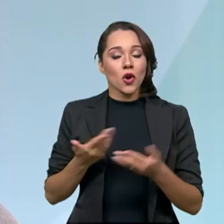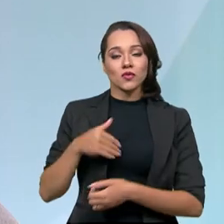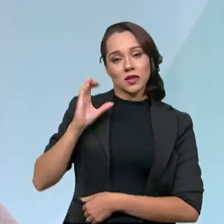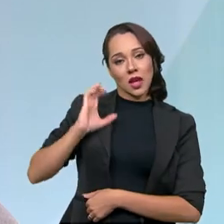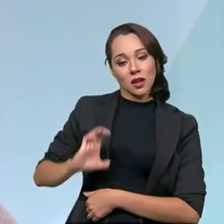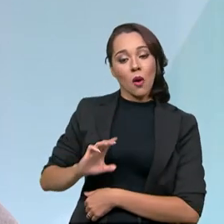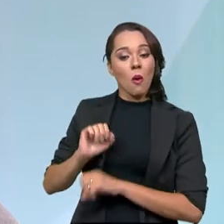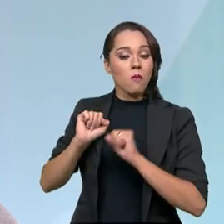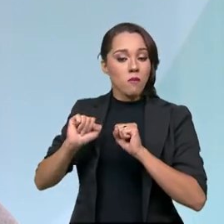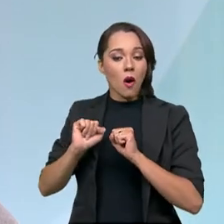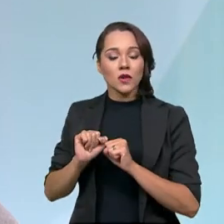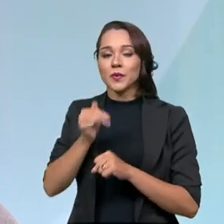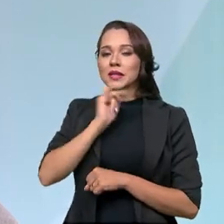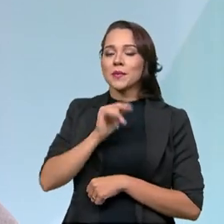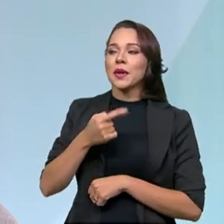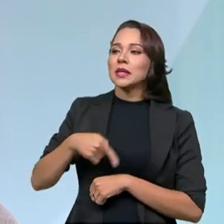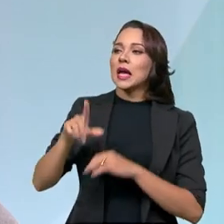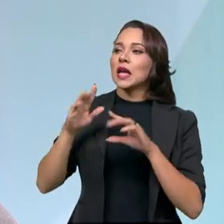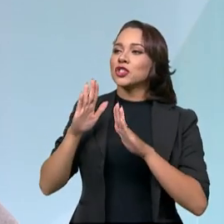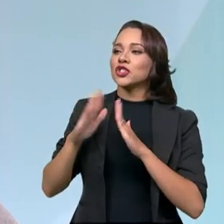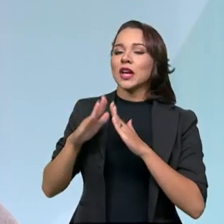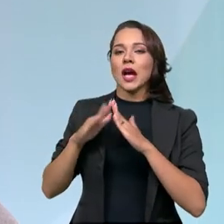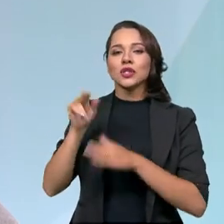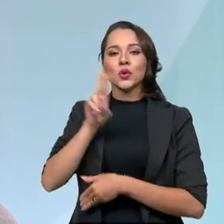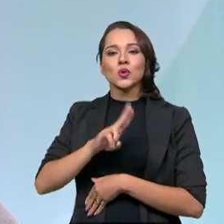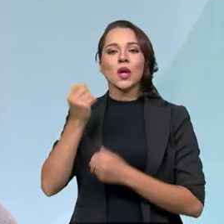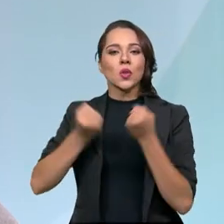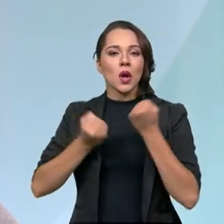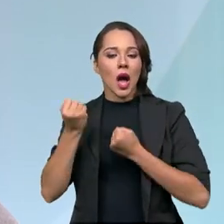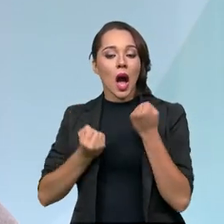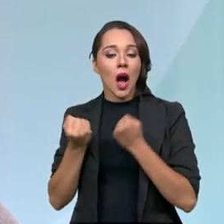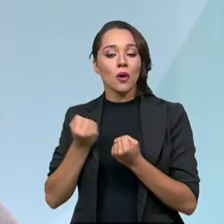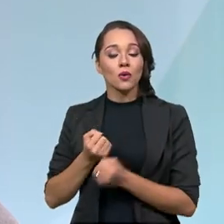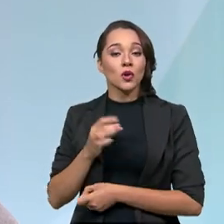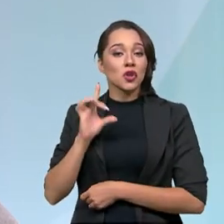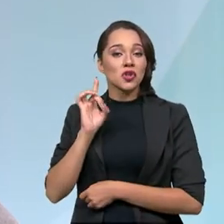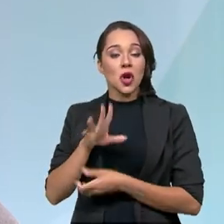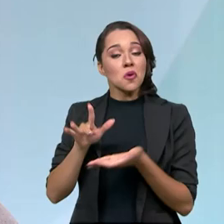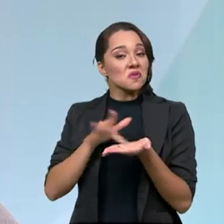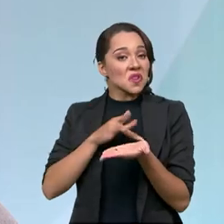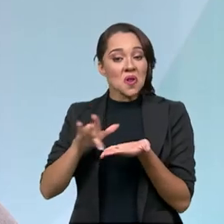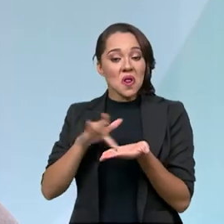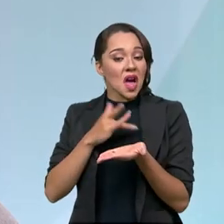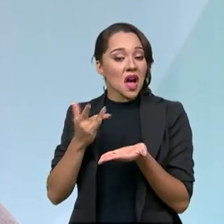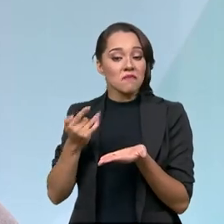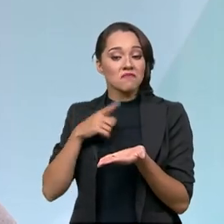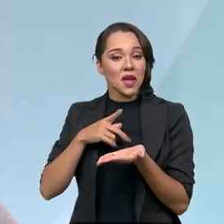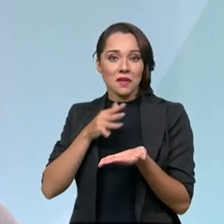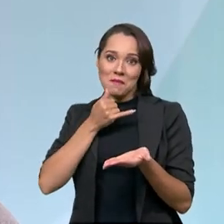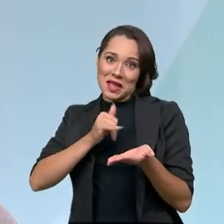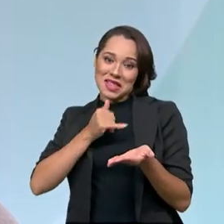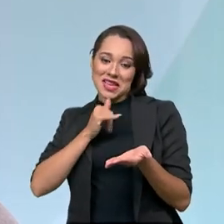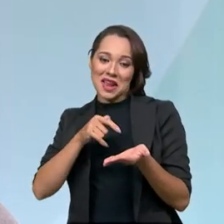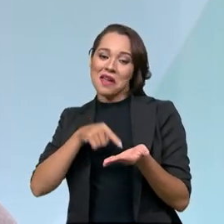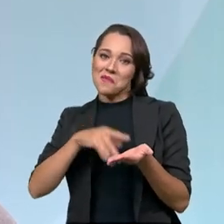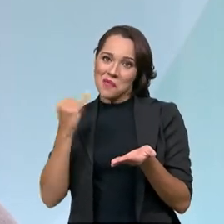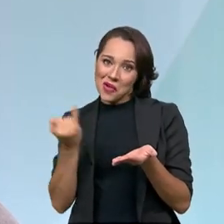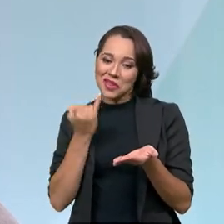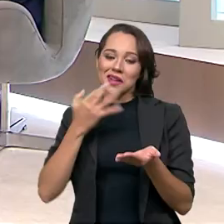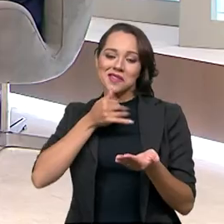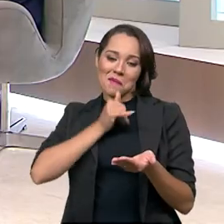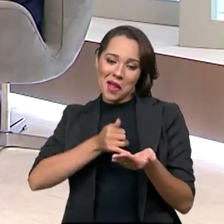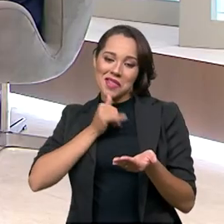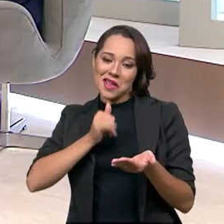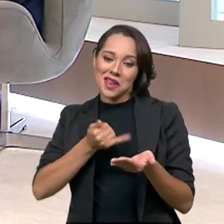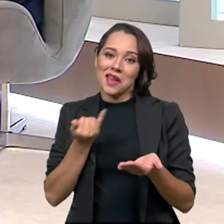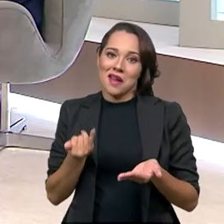cidadão pode sair de casa usando o seu veículo somente com o aparelho celular, tendo uma bateria. É importante que ele tenha carga